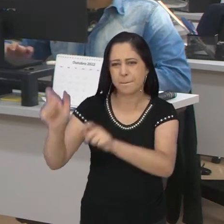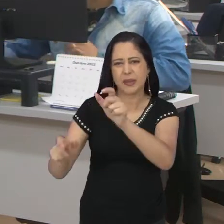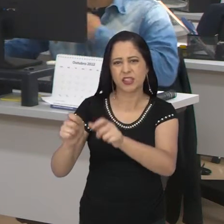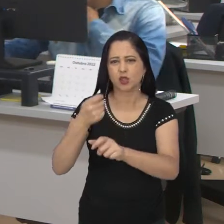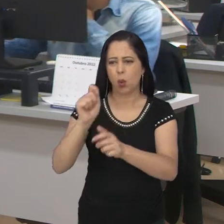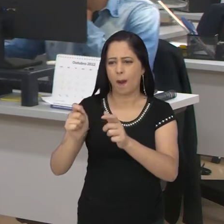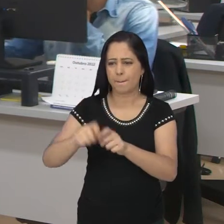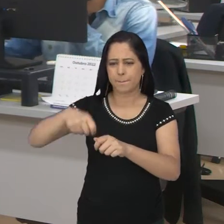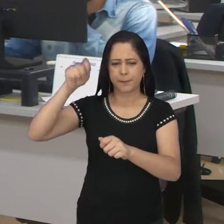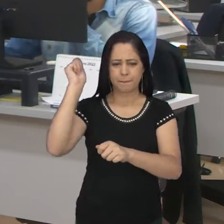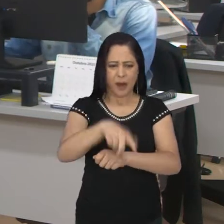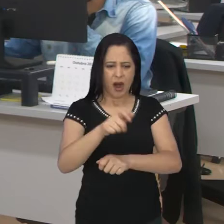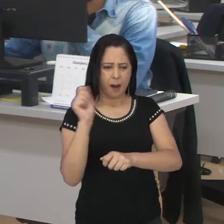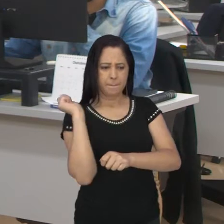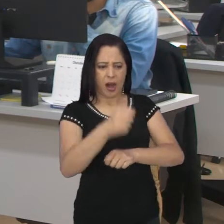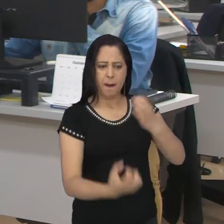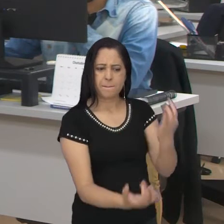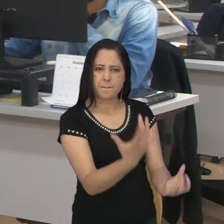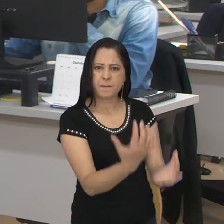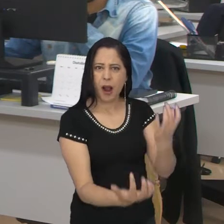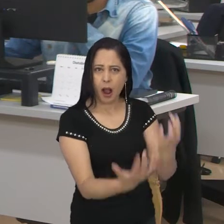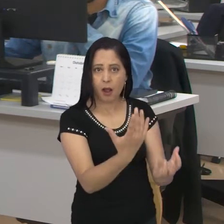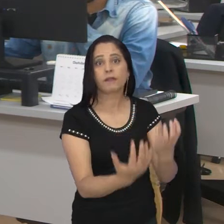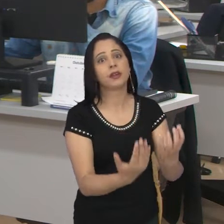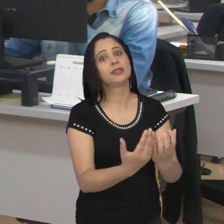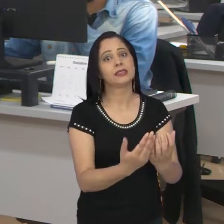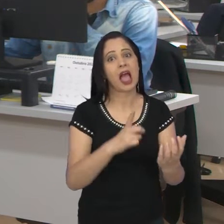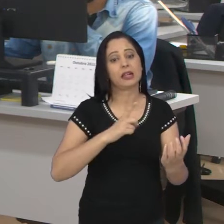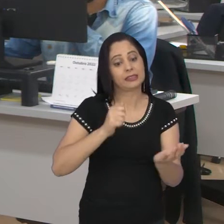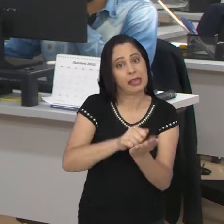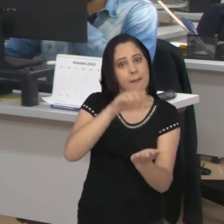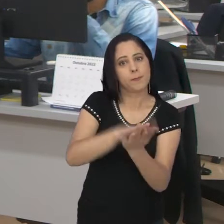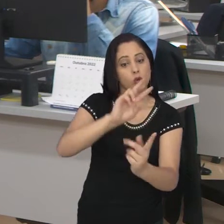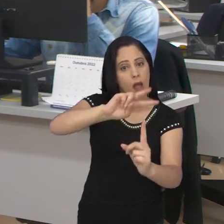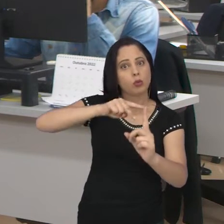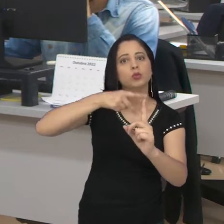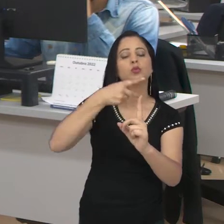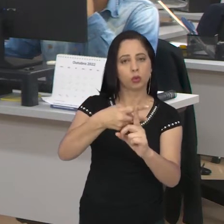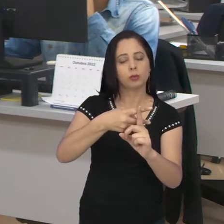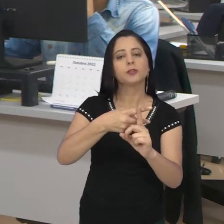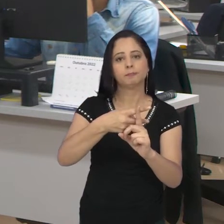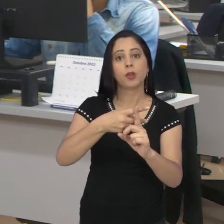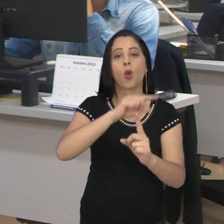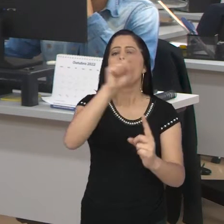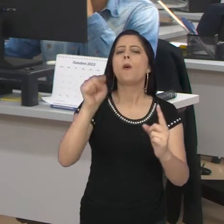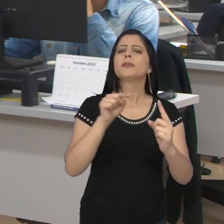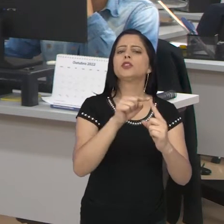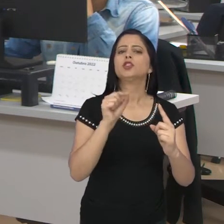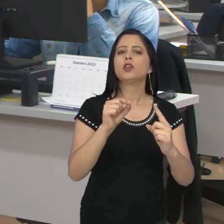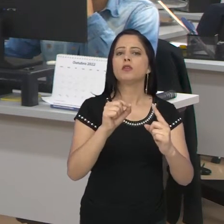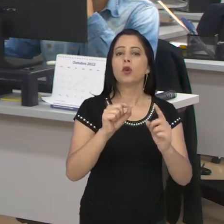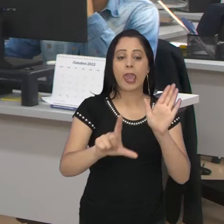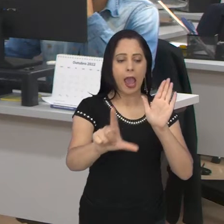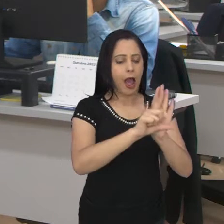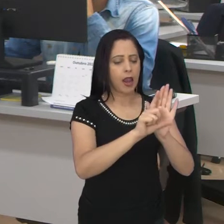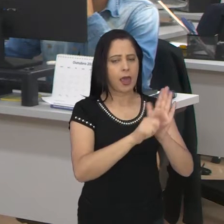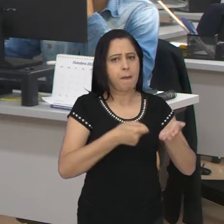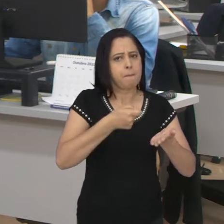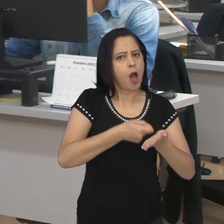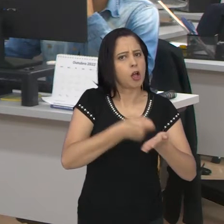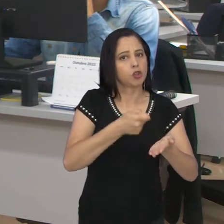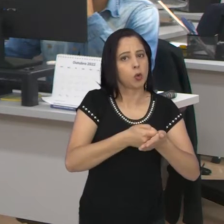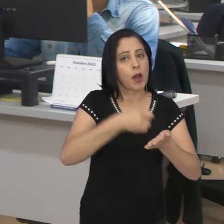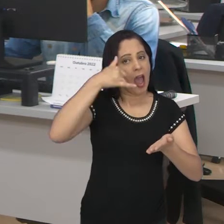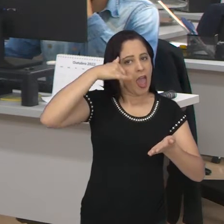praticar algum ato de queimada, dobrando o valor das multas para cada tipo de infração prevista. A ideia é trazer uma legislação mais